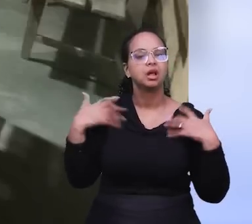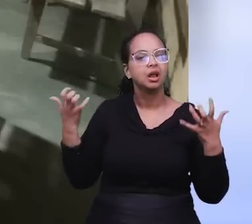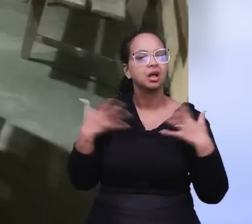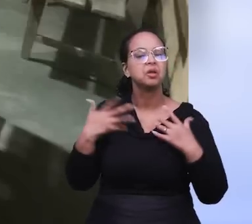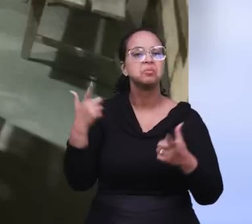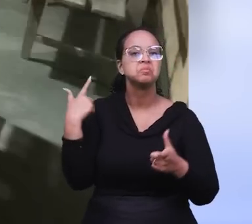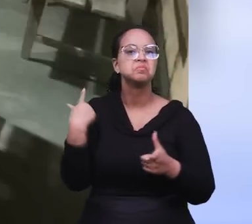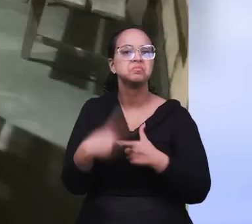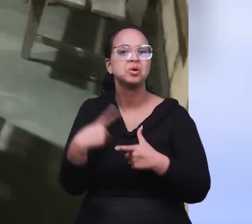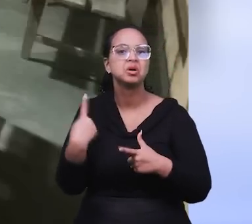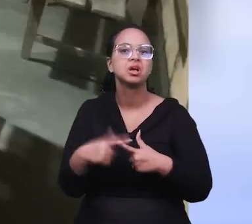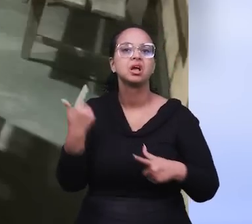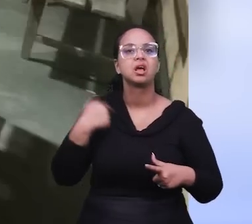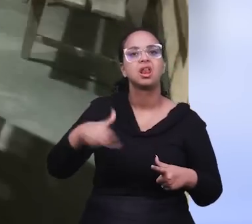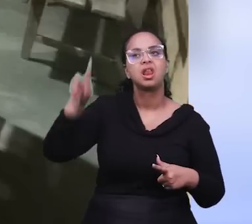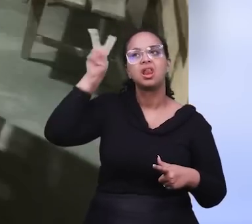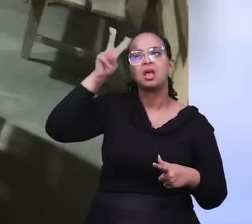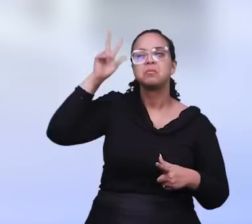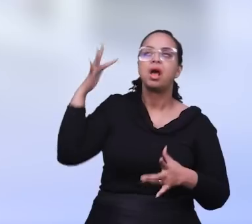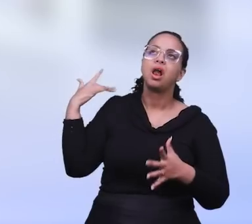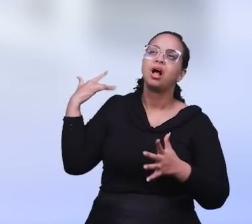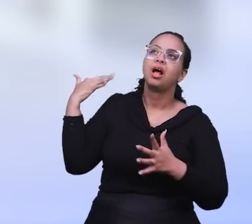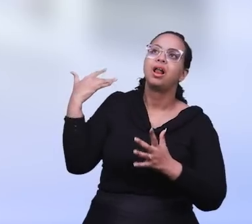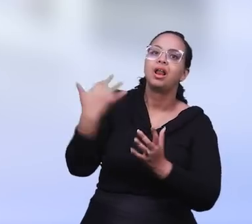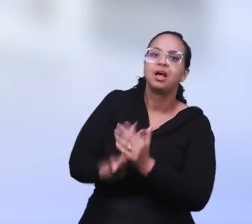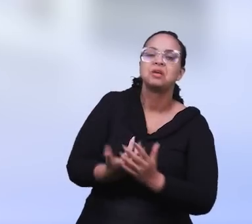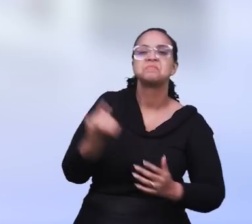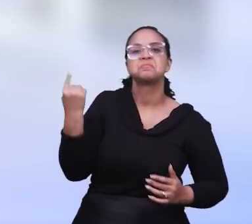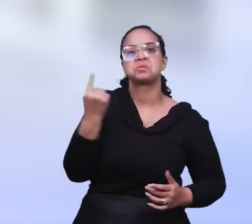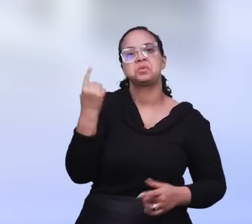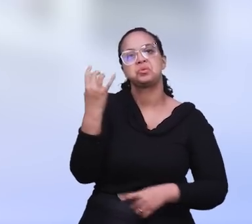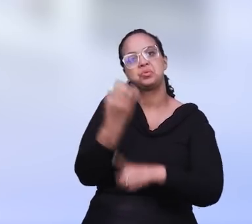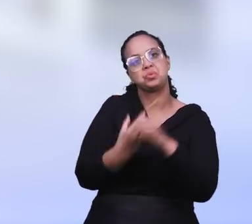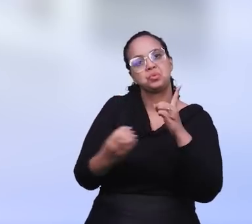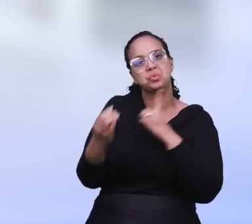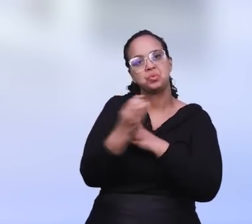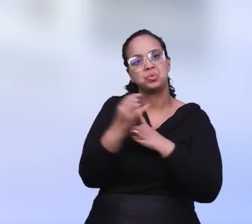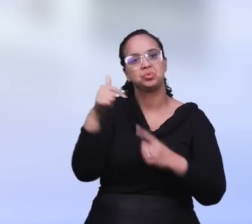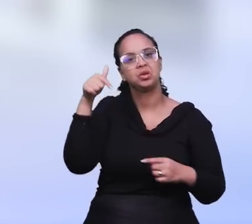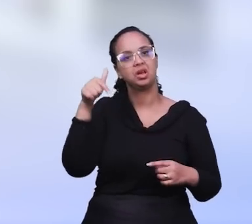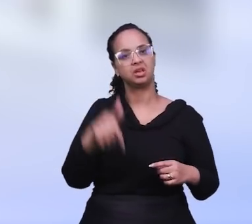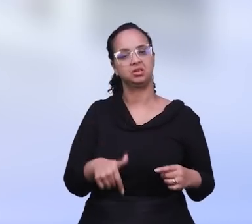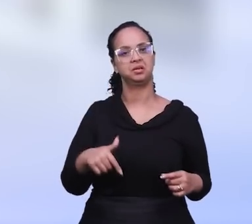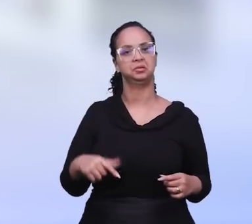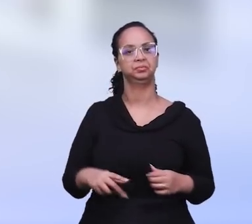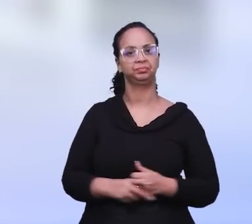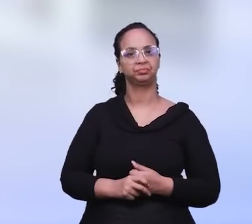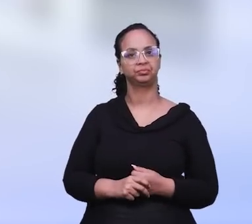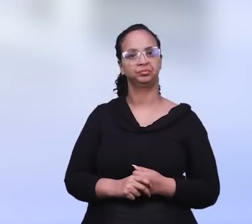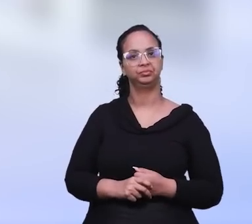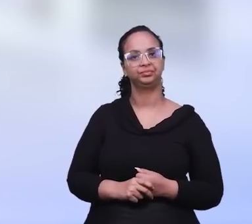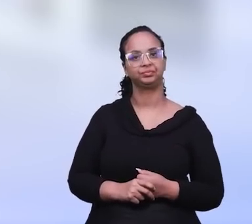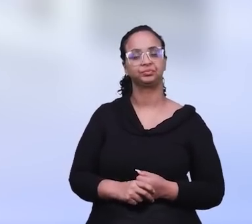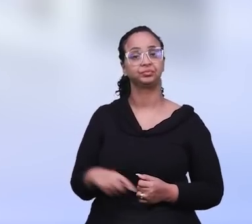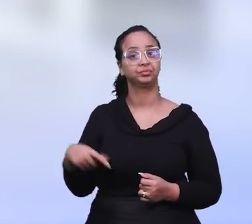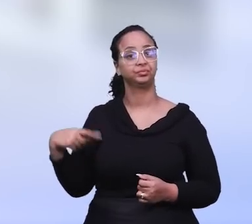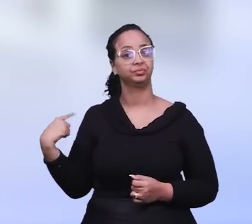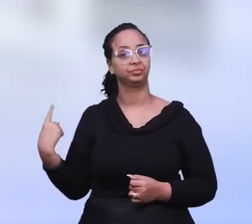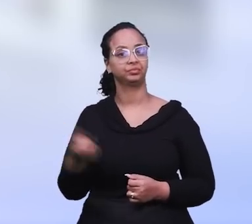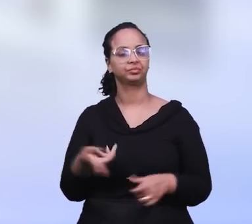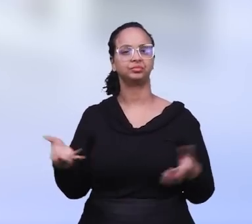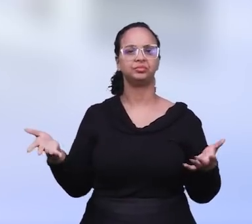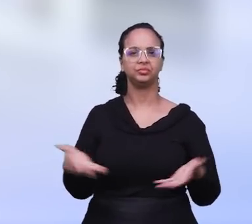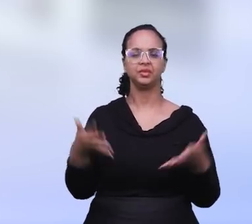muito no Senhor, porque Ele nos fez lembrar daquele primeiro culto que nós tivemos aqui na casa dos irmãos. E nós,